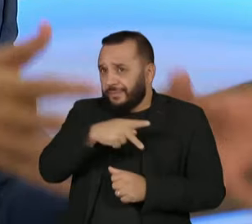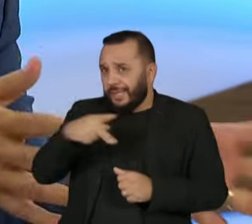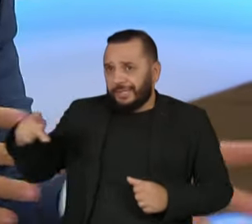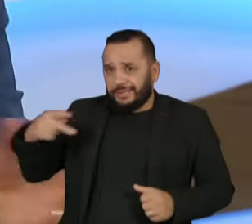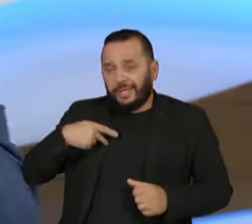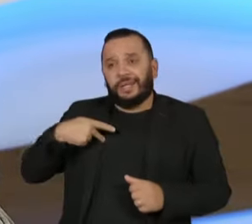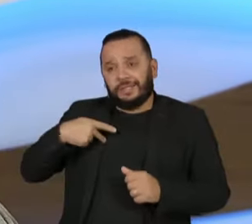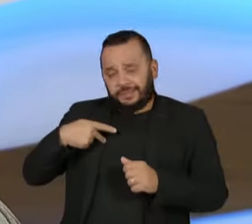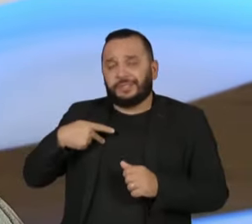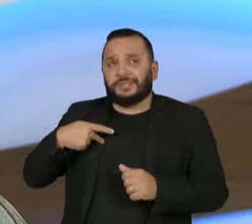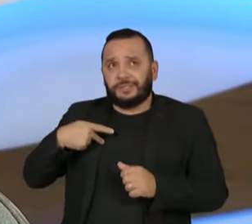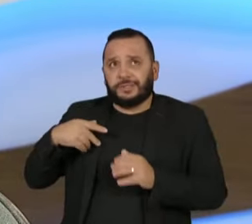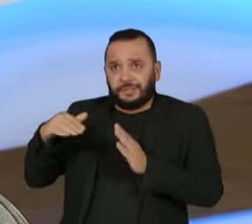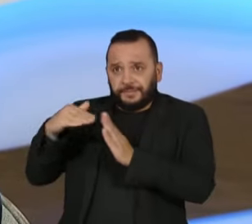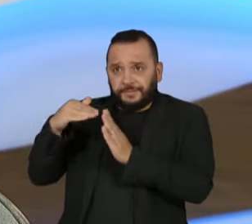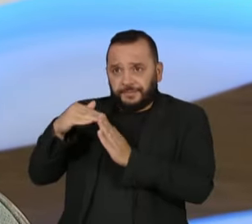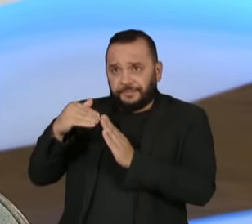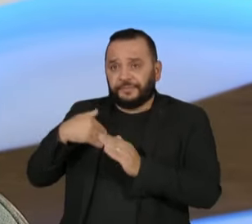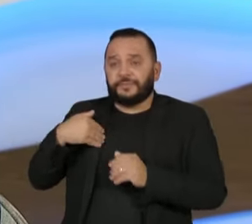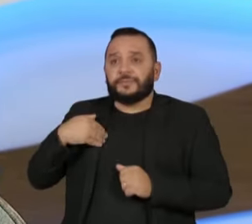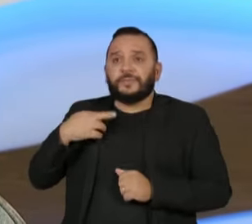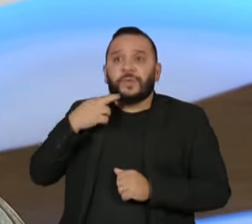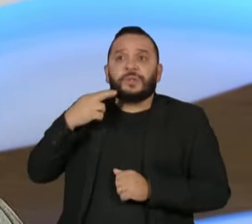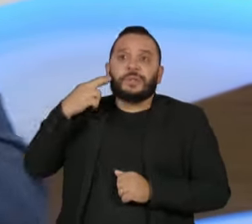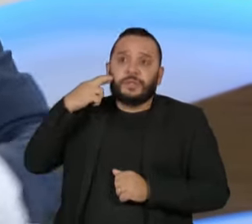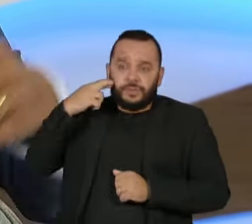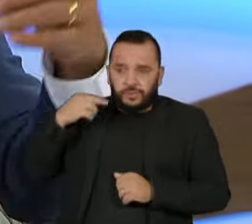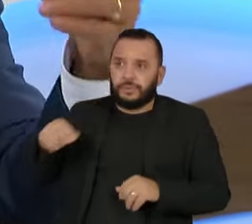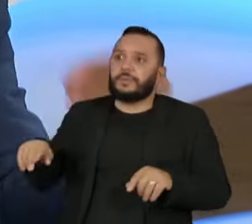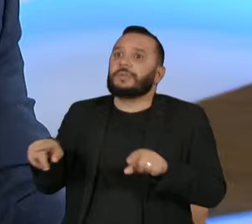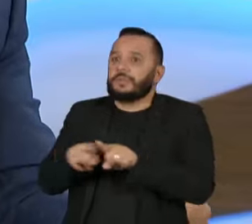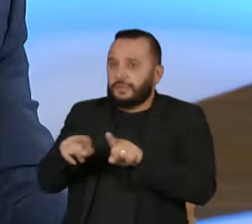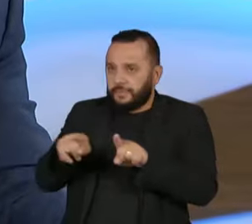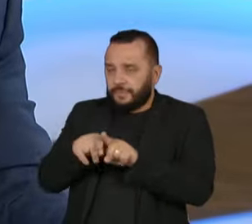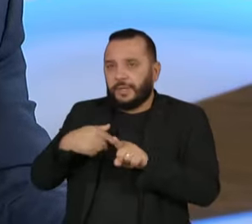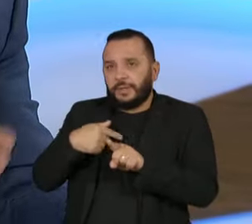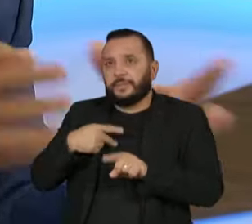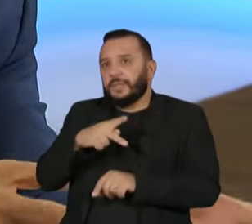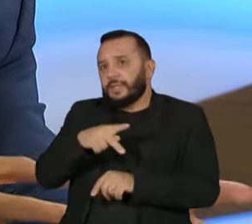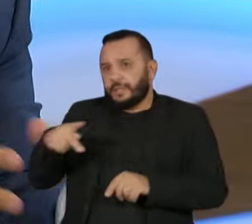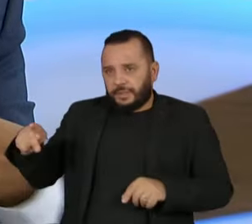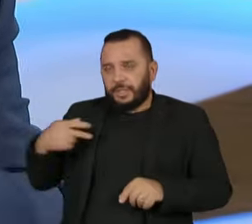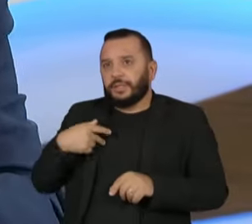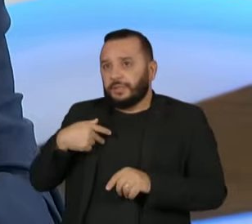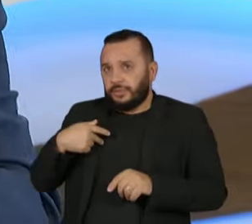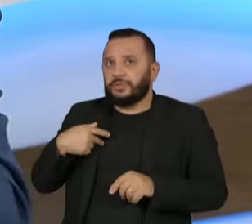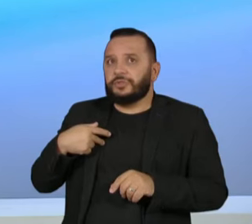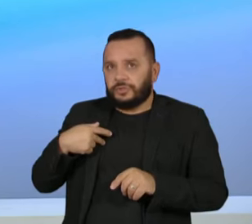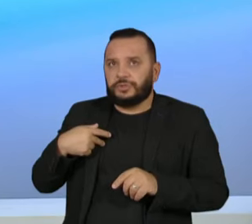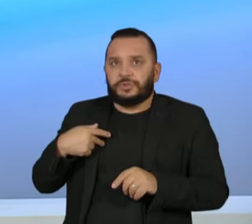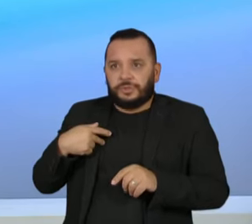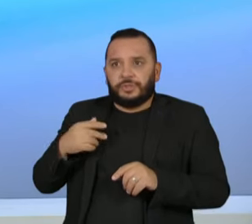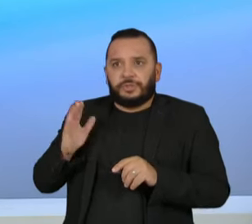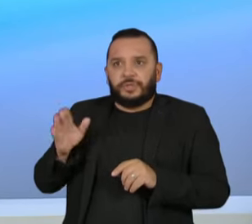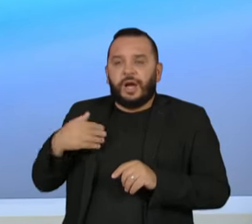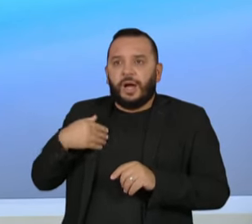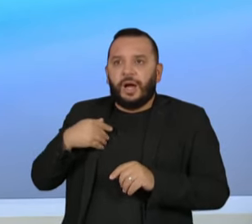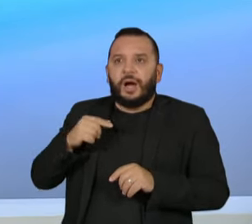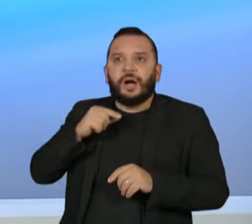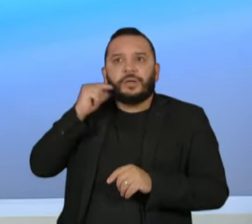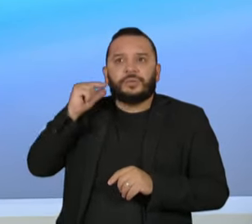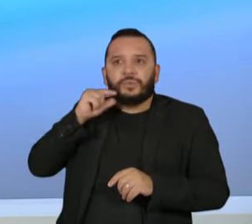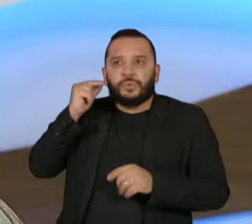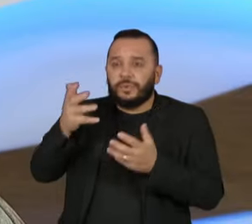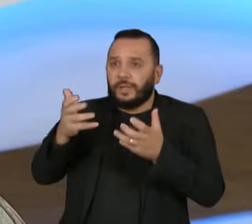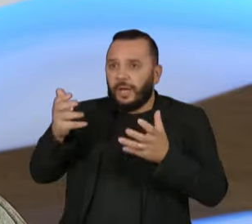Senado, Rodrigo Pacheco, do presidente Arthur Lira, do relator do orçamento, do presidente da comissão, de dar